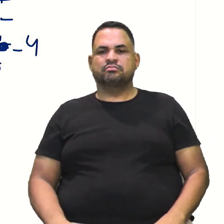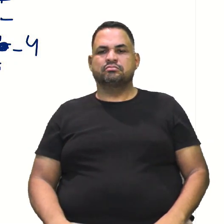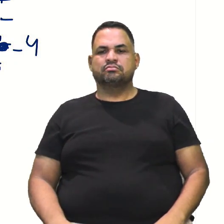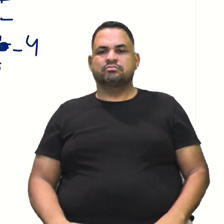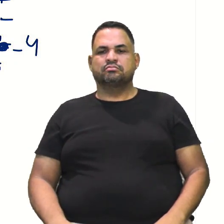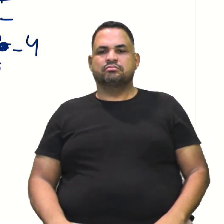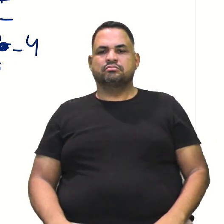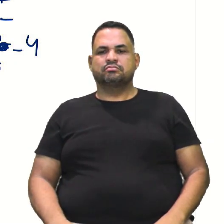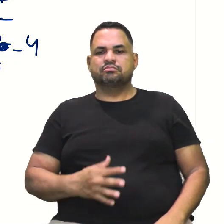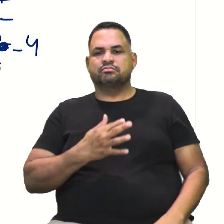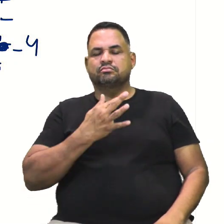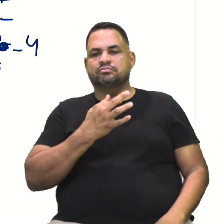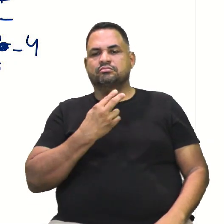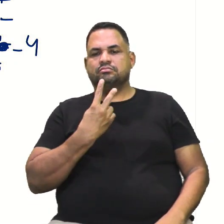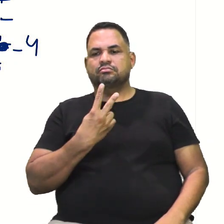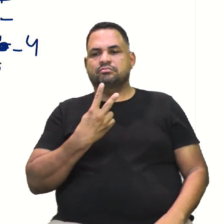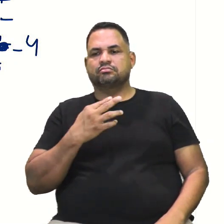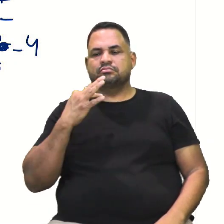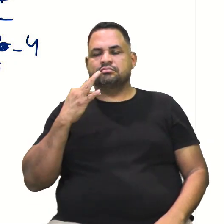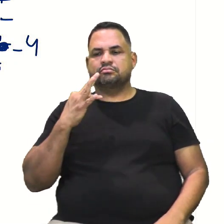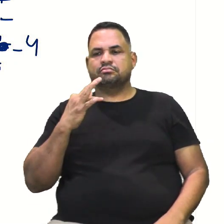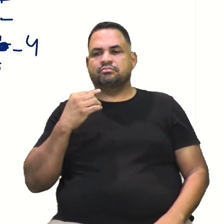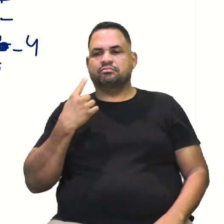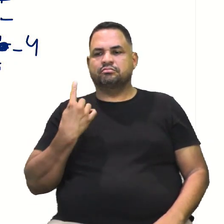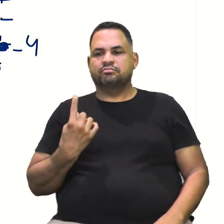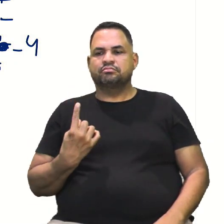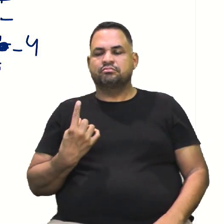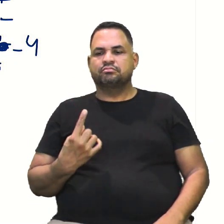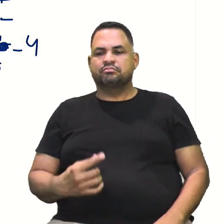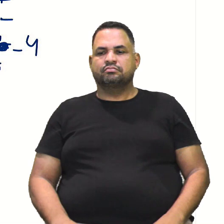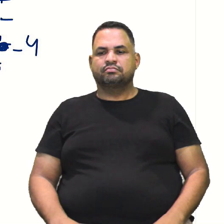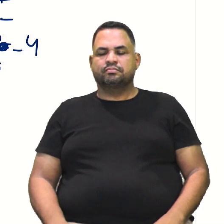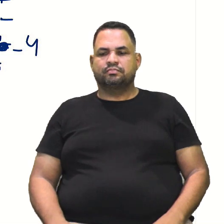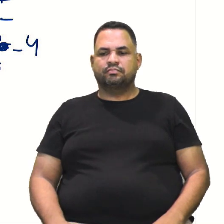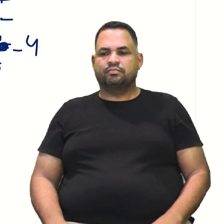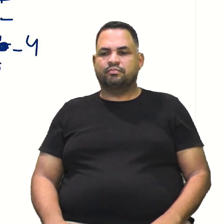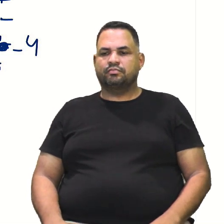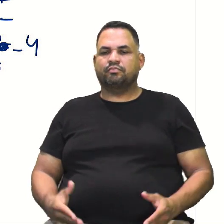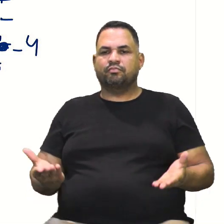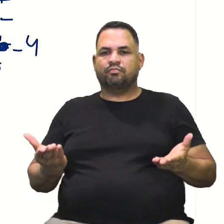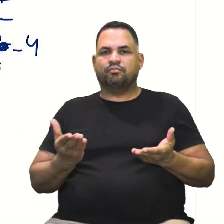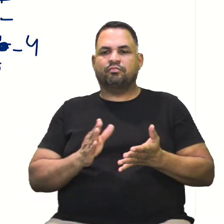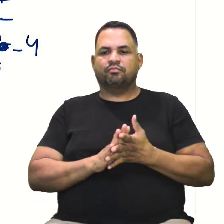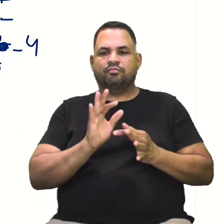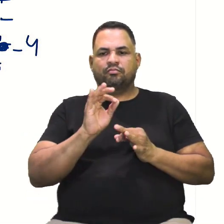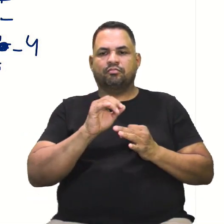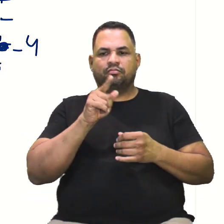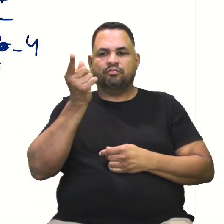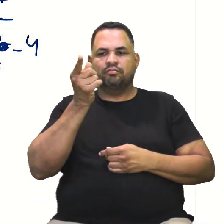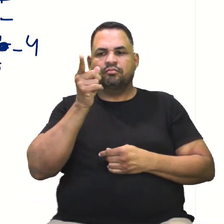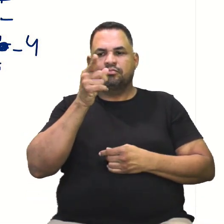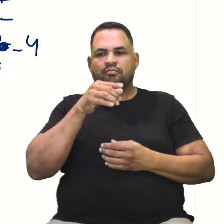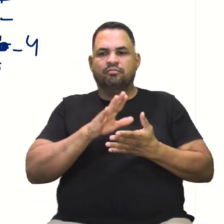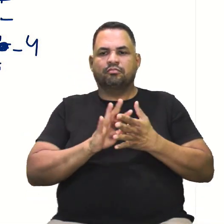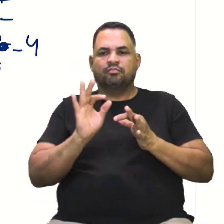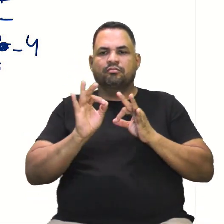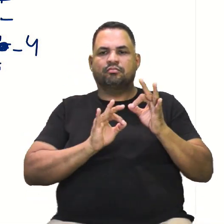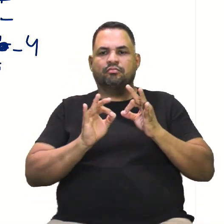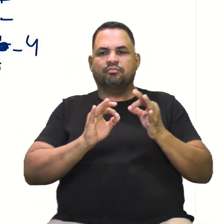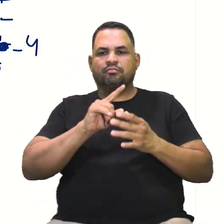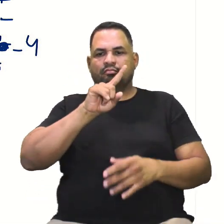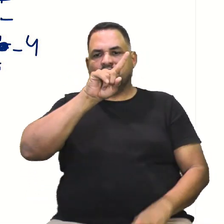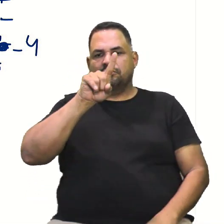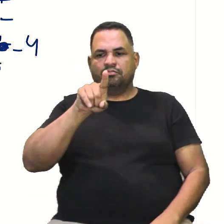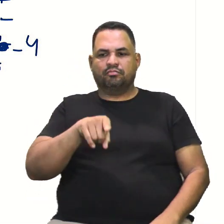aqui a gente tem o F2 e aqui a gente tem o F1. E agora a gente pode traçar a nossa hipérbole, que vai fazer um formato